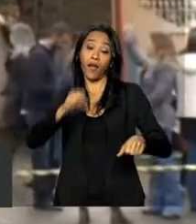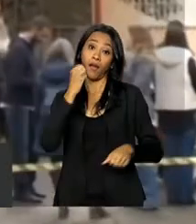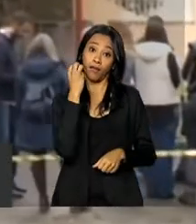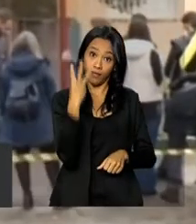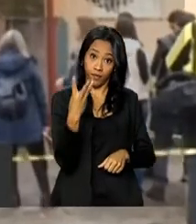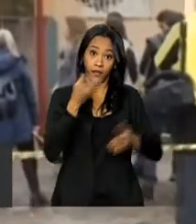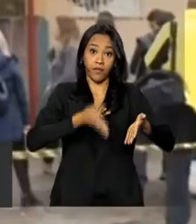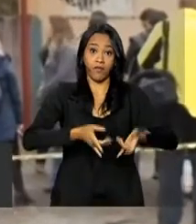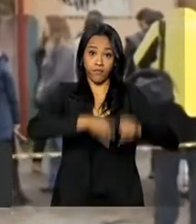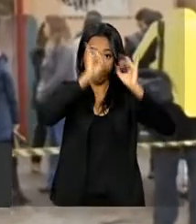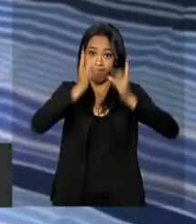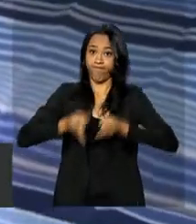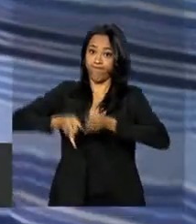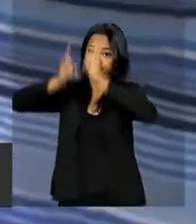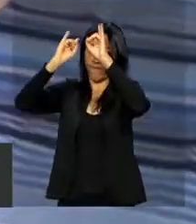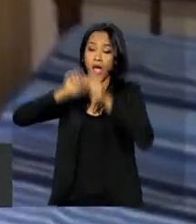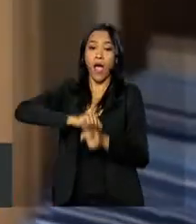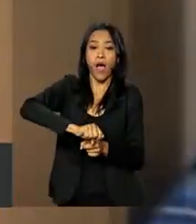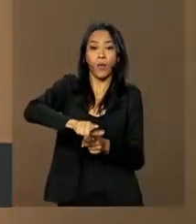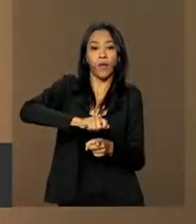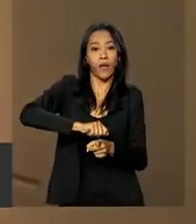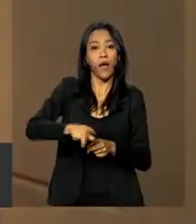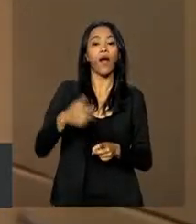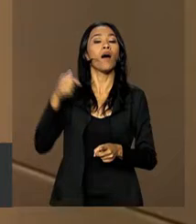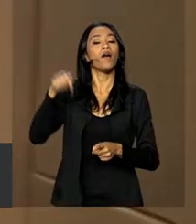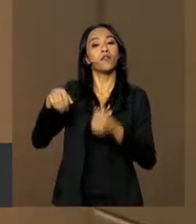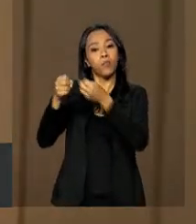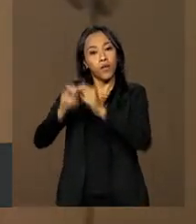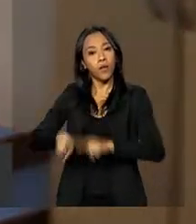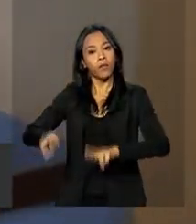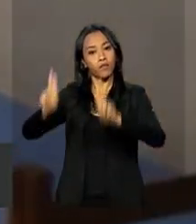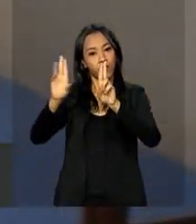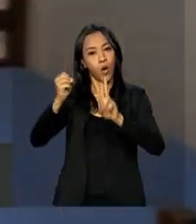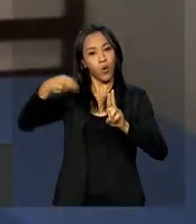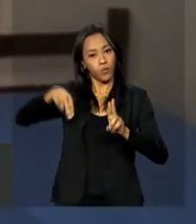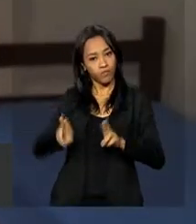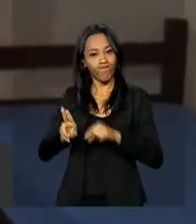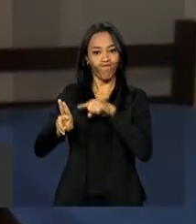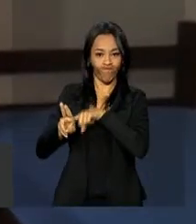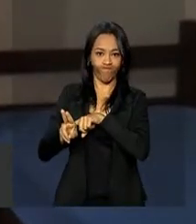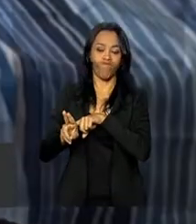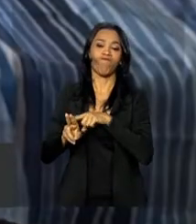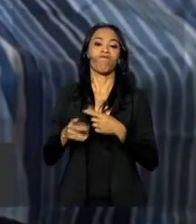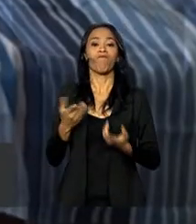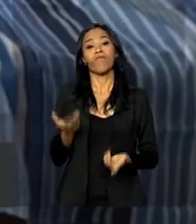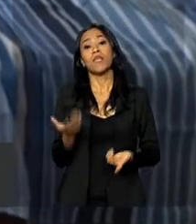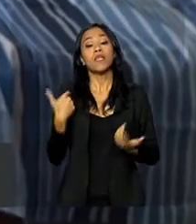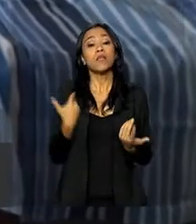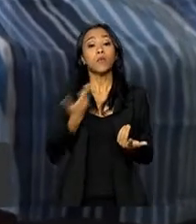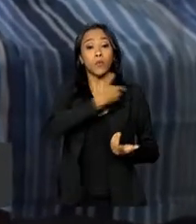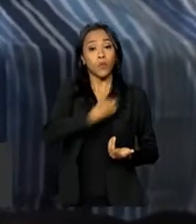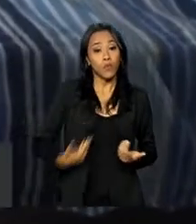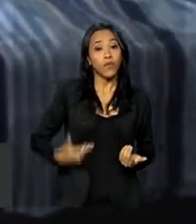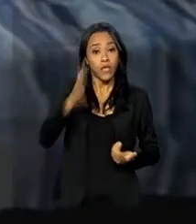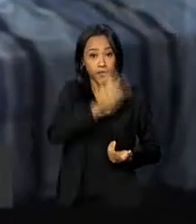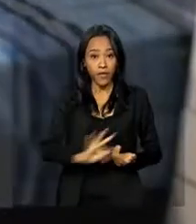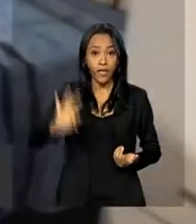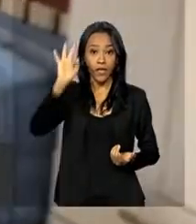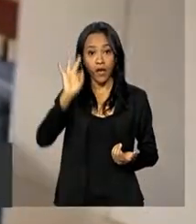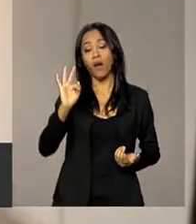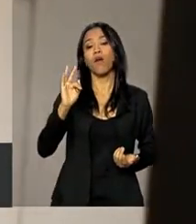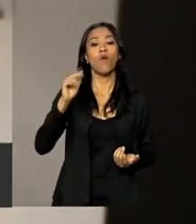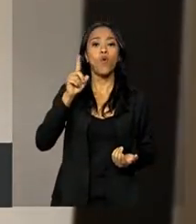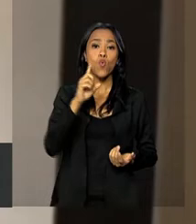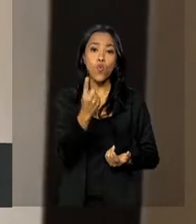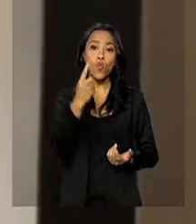três prédios alugados pela Agência das Nações Unidas para Refugiados, a Acnur. O governo federal também está liberando